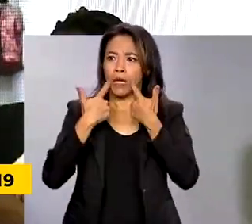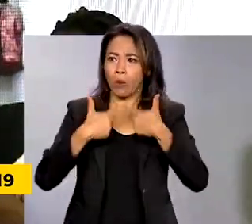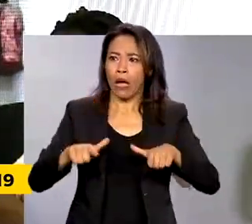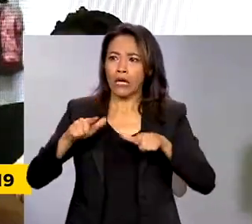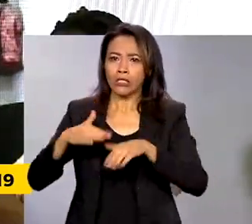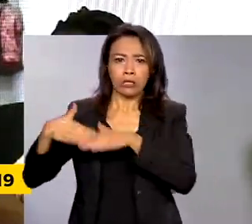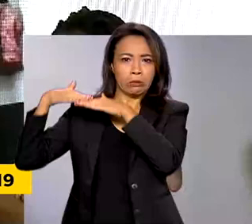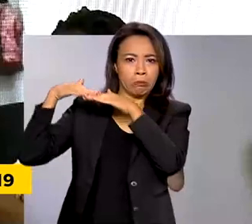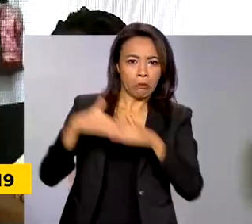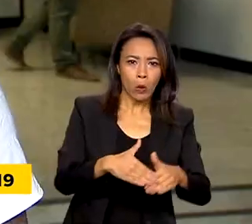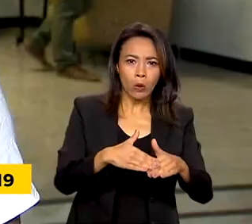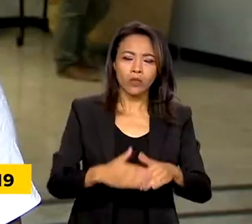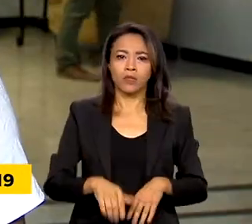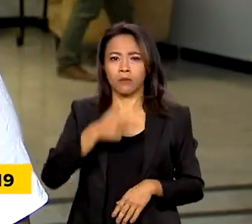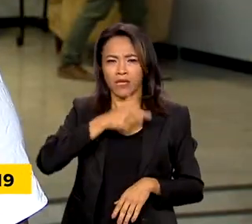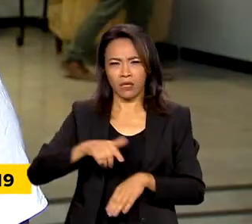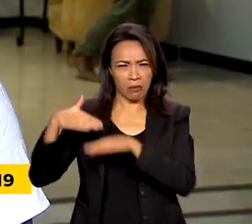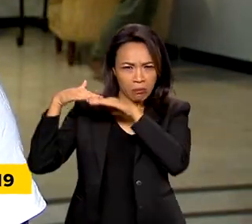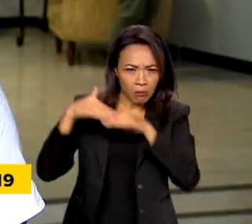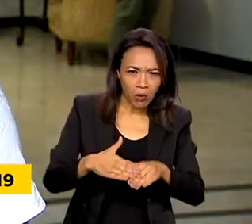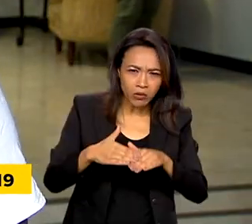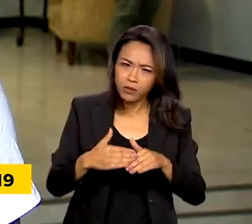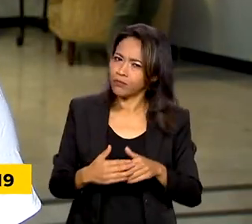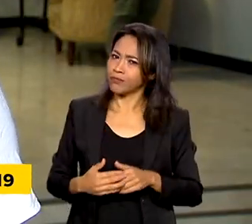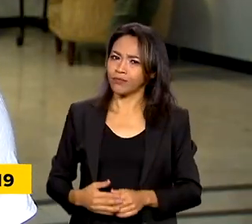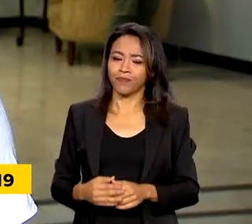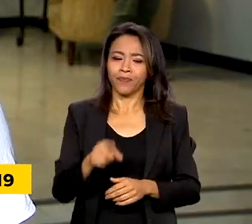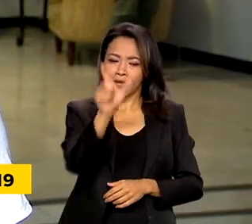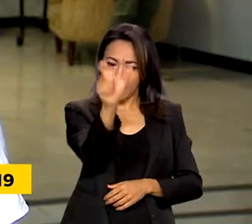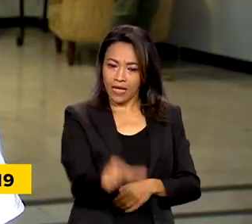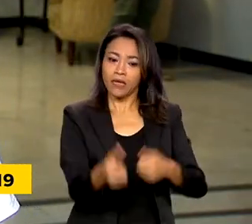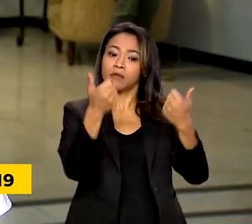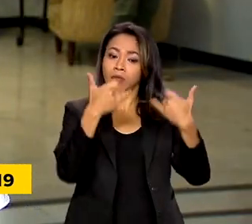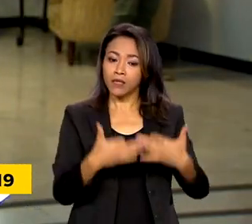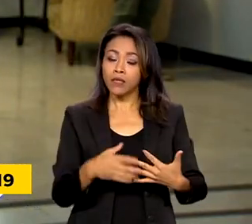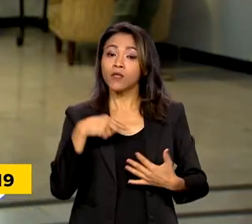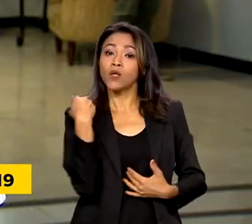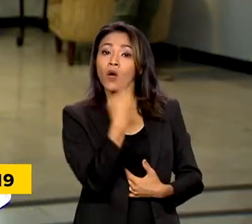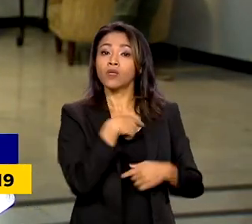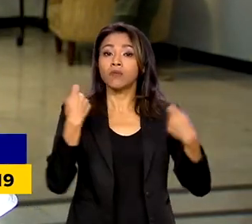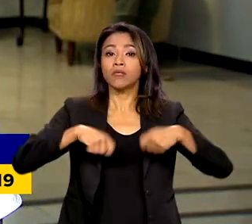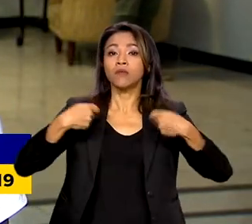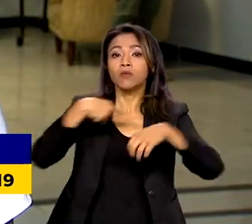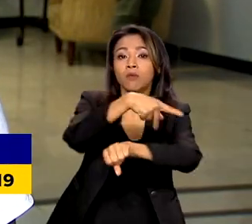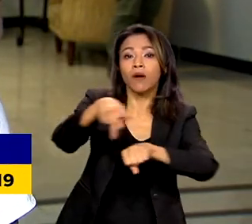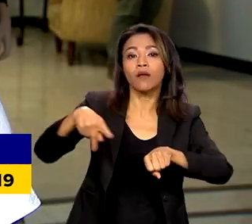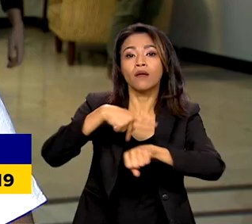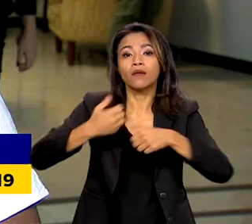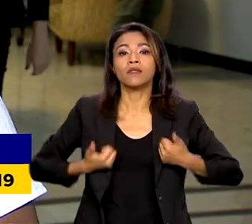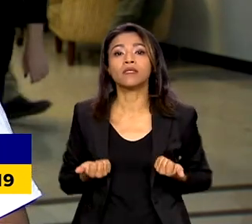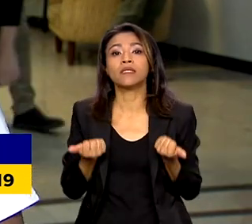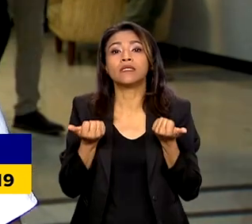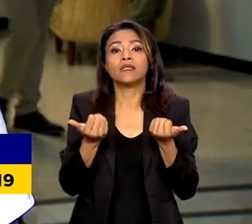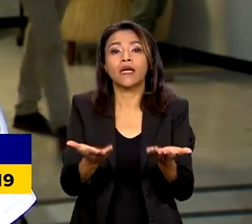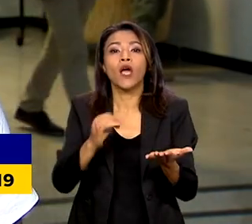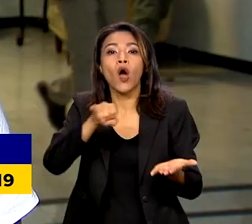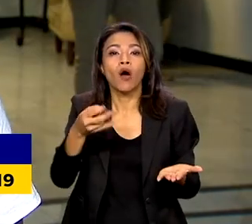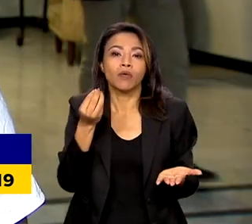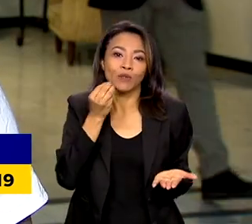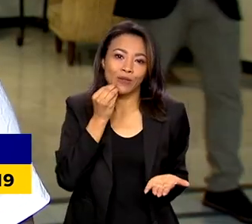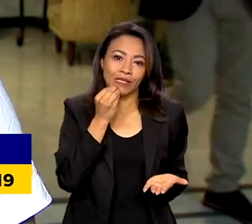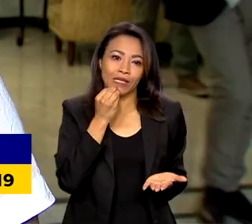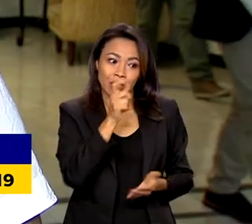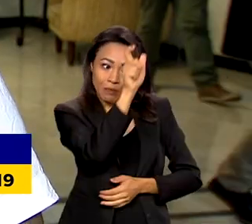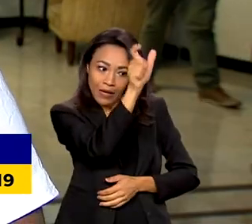uma língua imposta. Nós precisamos de um Estado que dê oportunidades para que esse artista